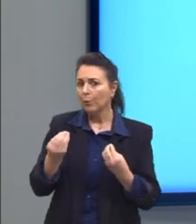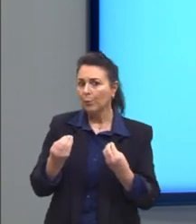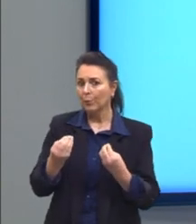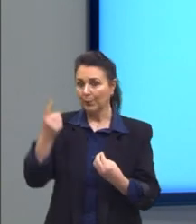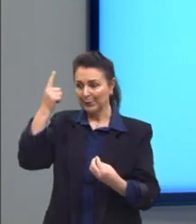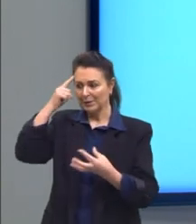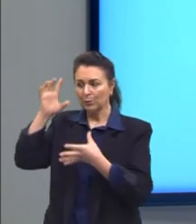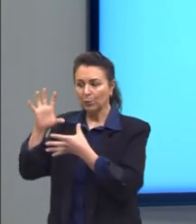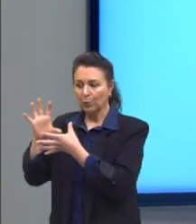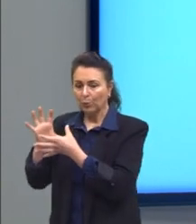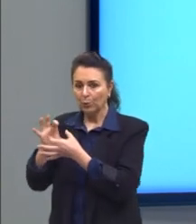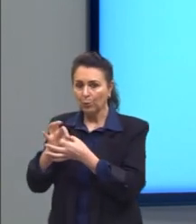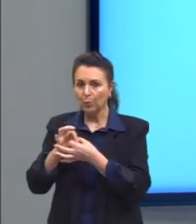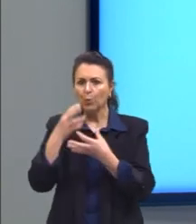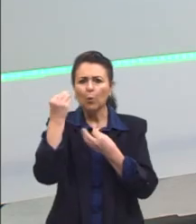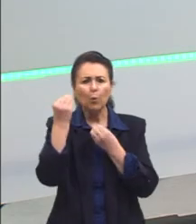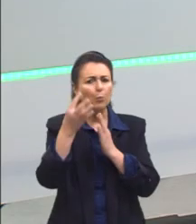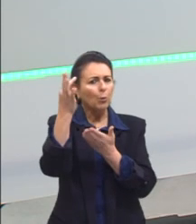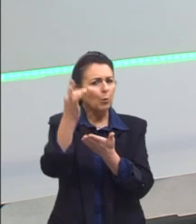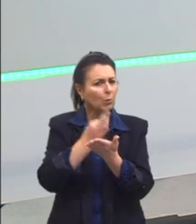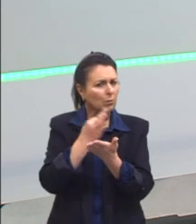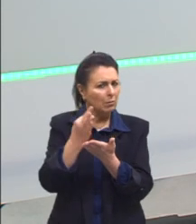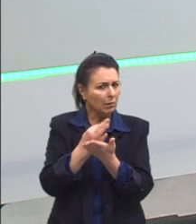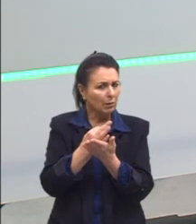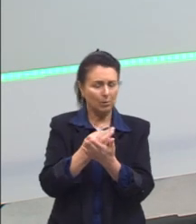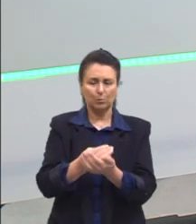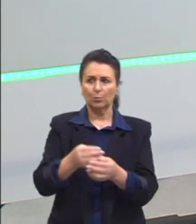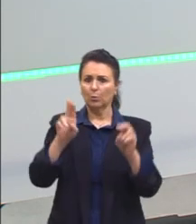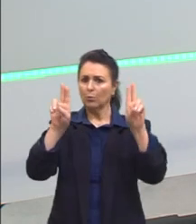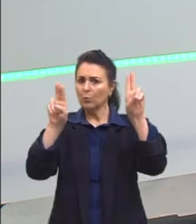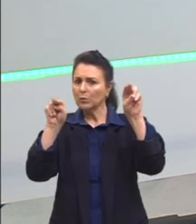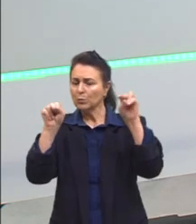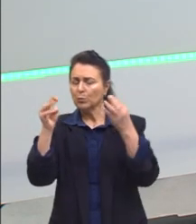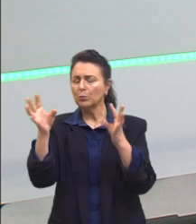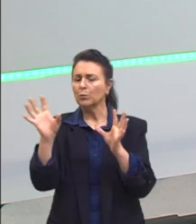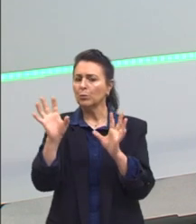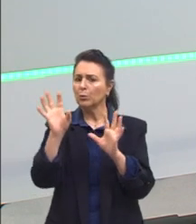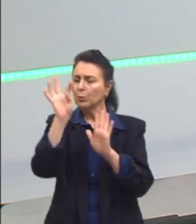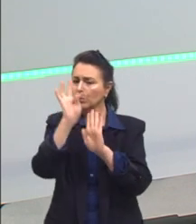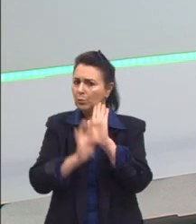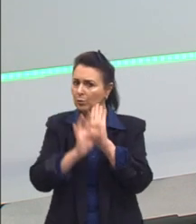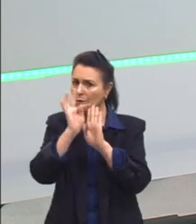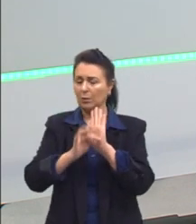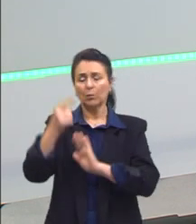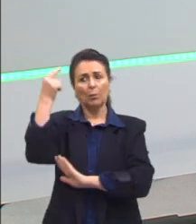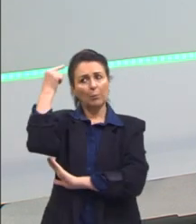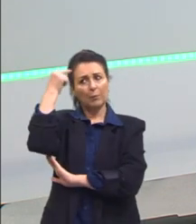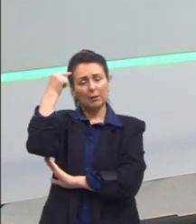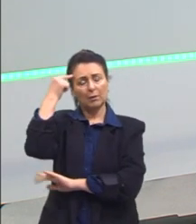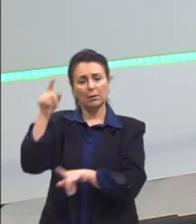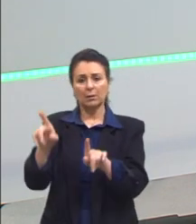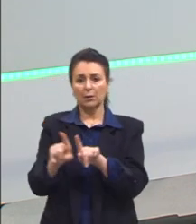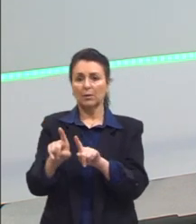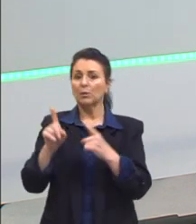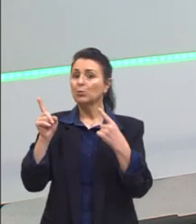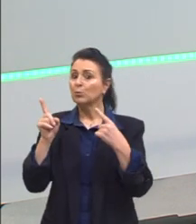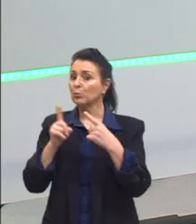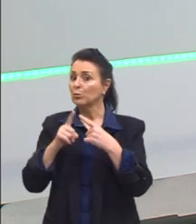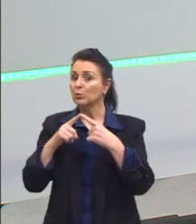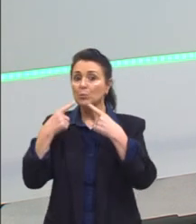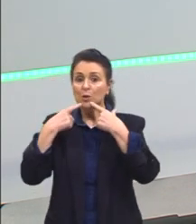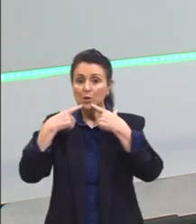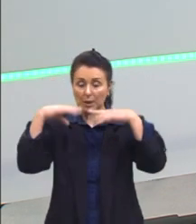composto, pensando no assunto do nosso texto e pensando no tipo de